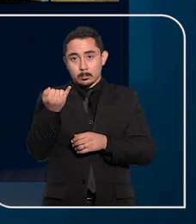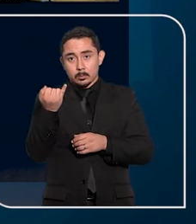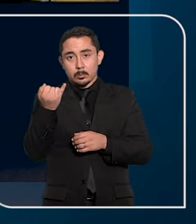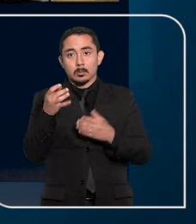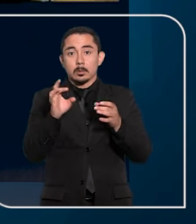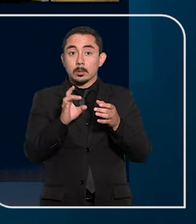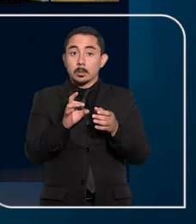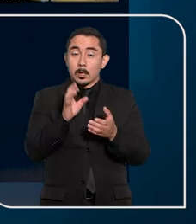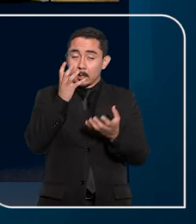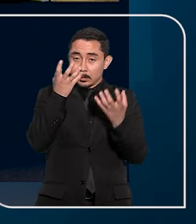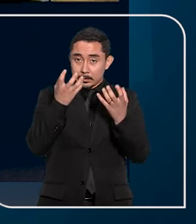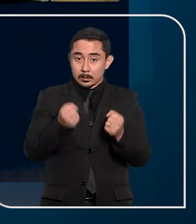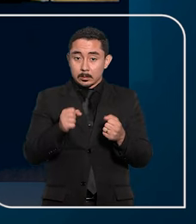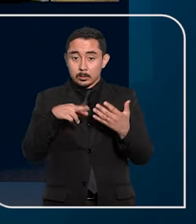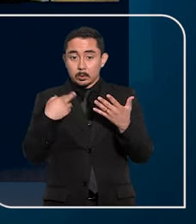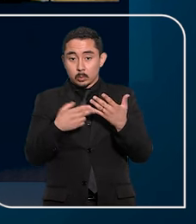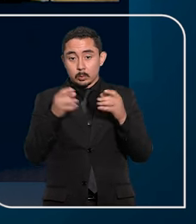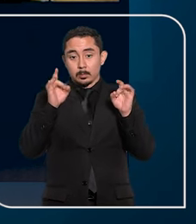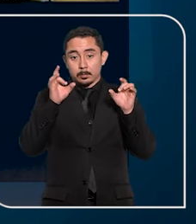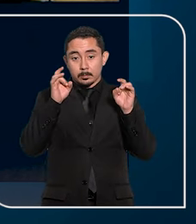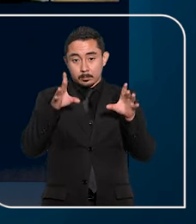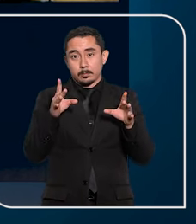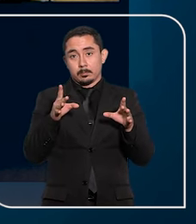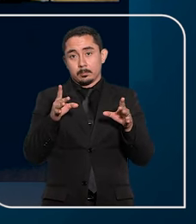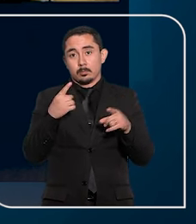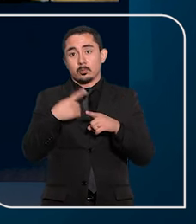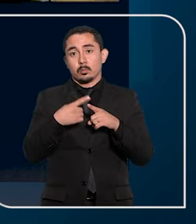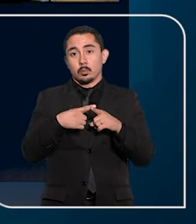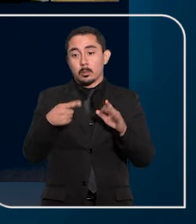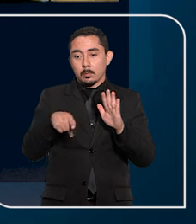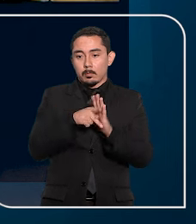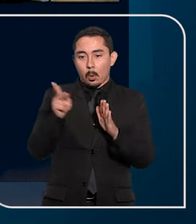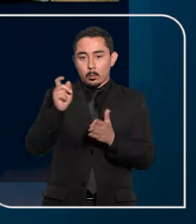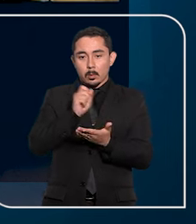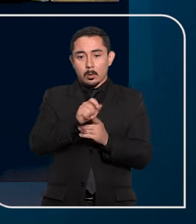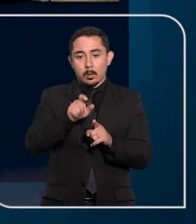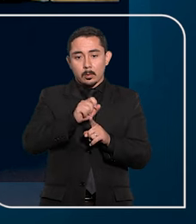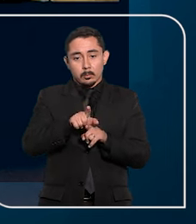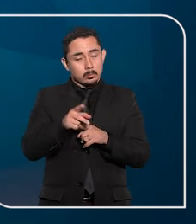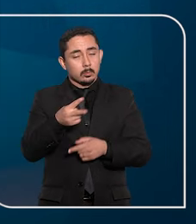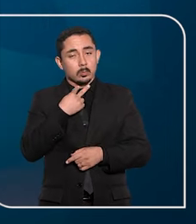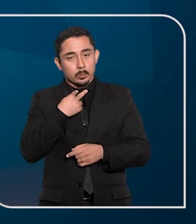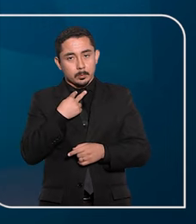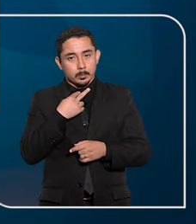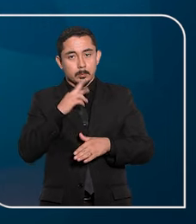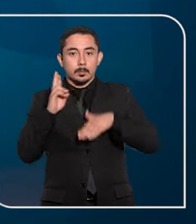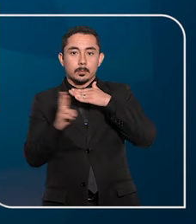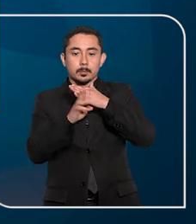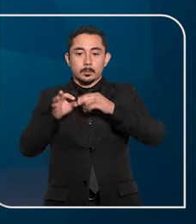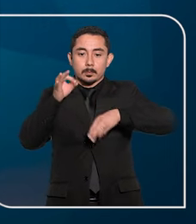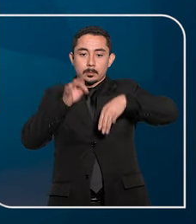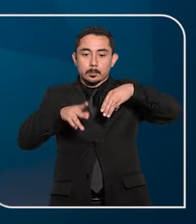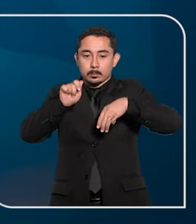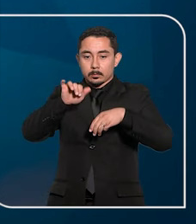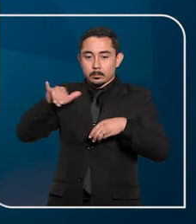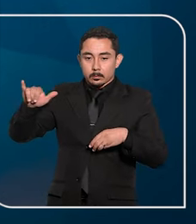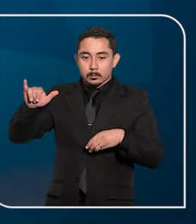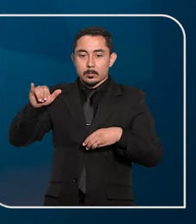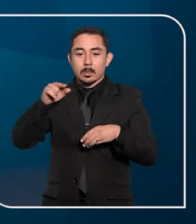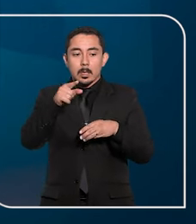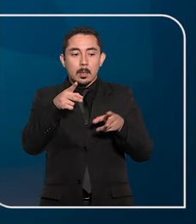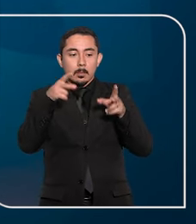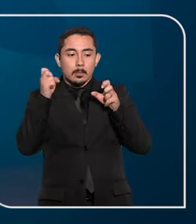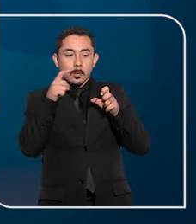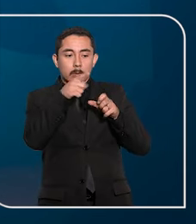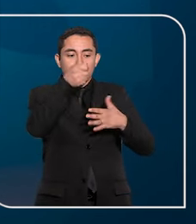deu provimento ao recurso especial, julgando improcedente o pedido de arbitramento de aluguéis. A relatora, a ministra Nancy Andrigue,